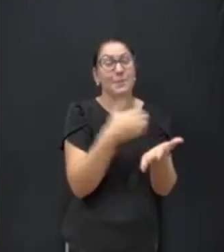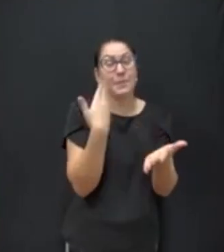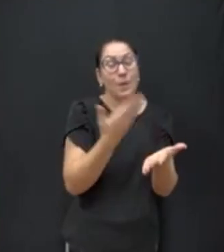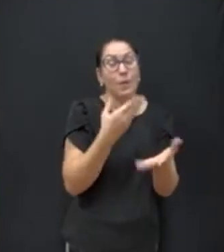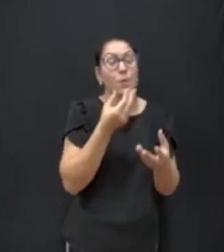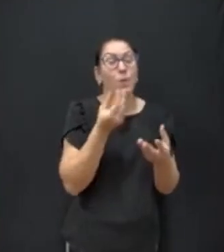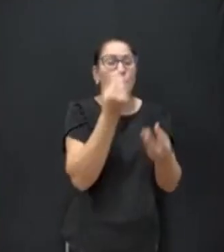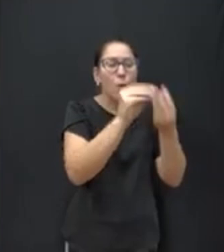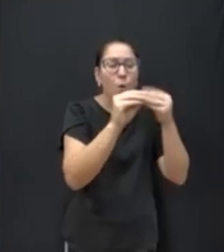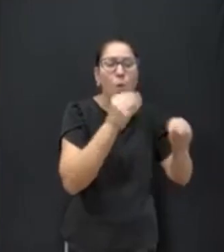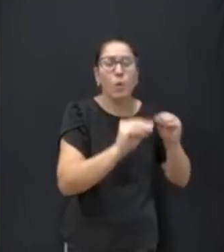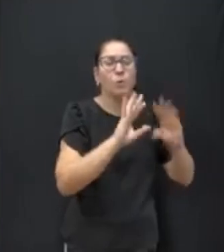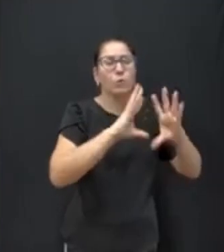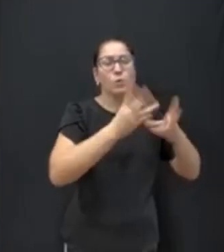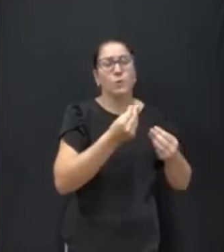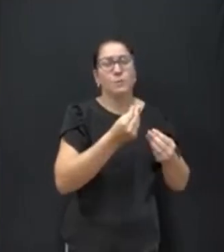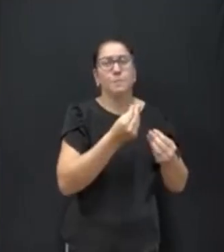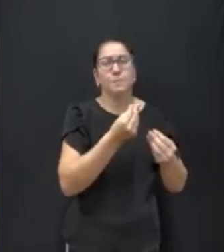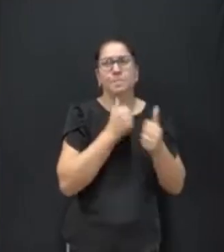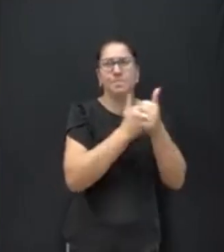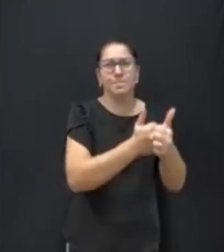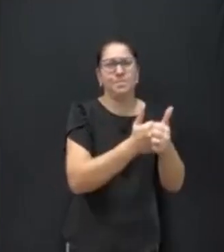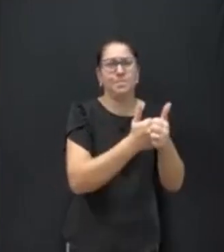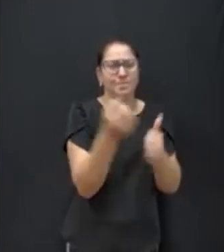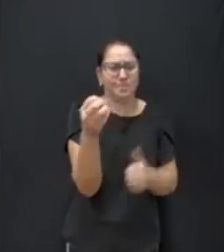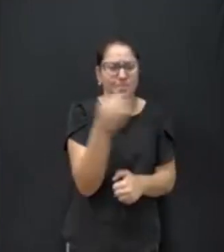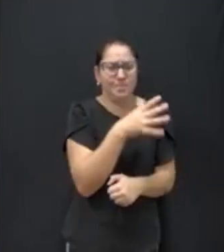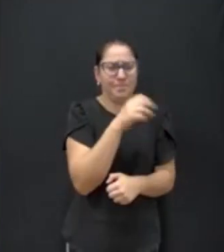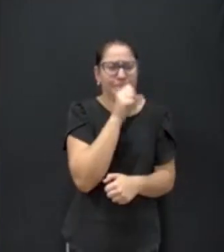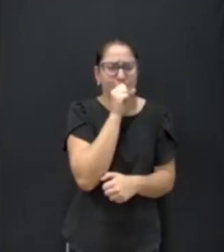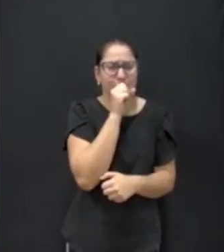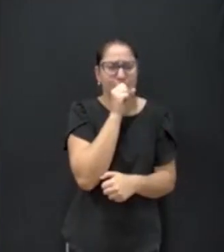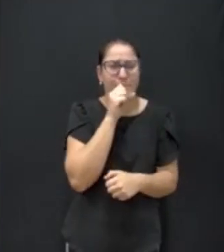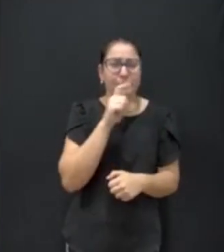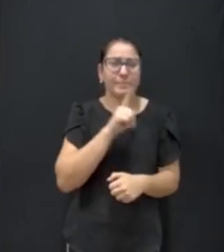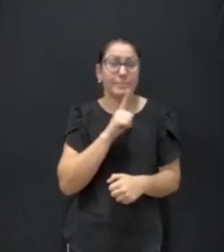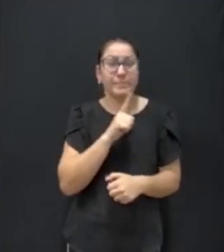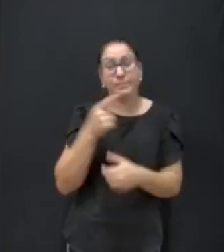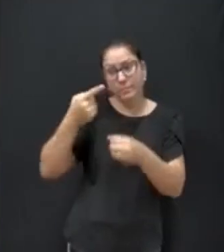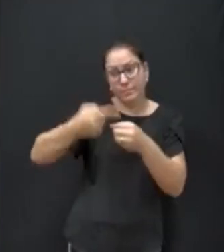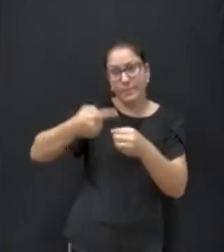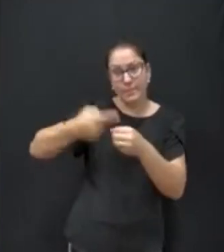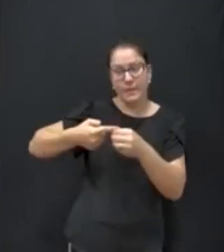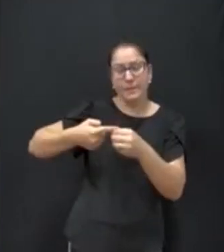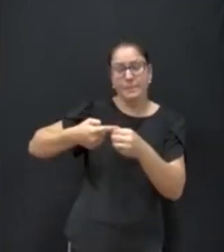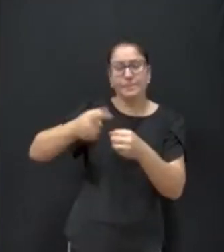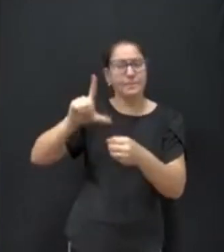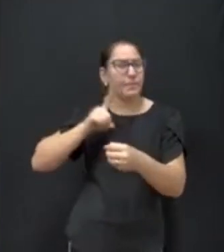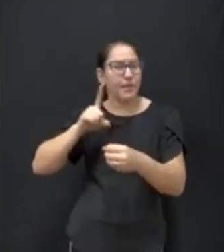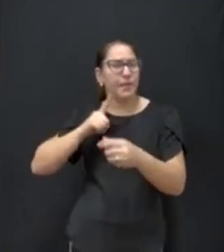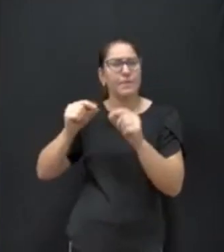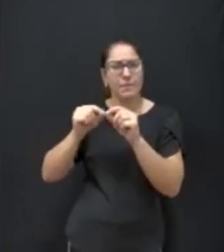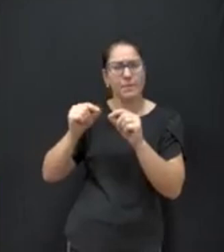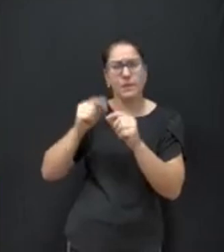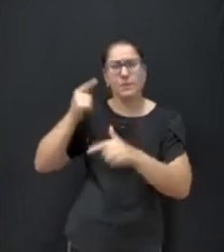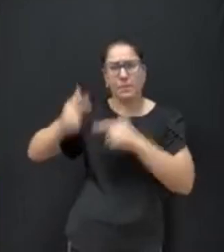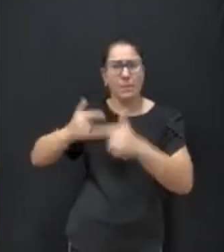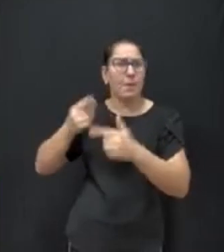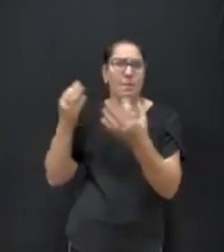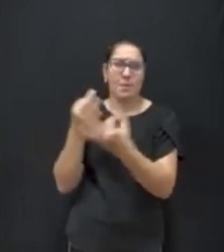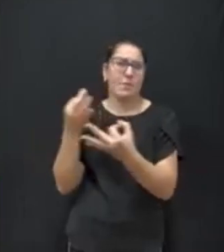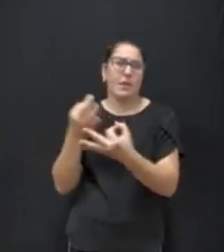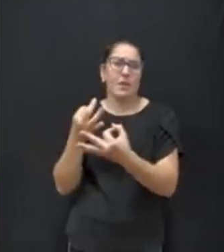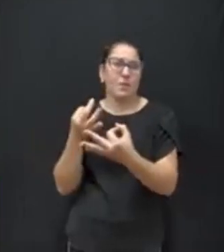Colocou a questão da busca ativa novamente. A Guarda Municipal tem feito um grande trabalho